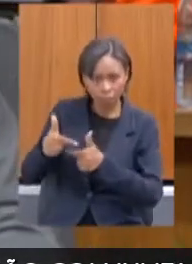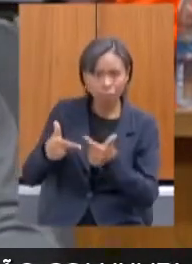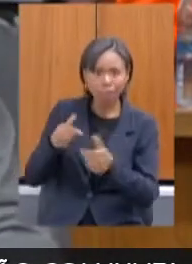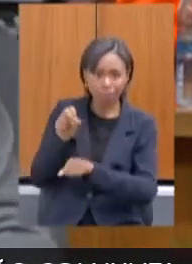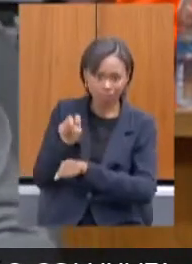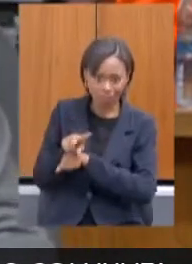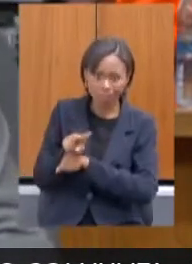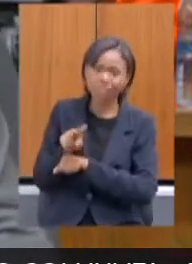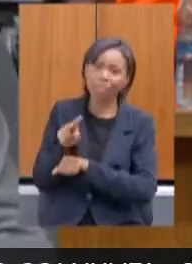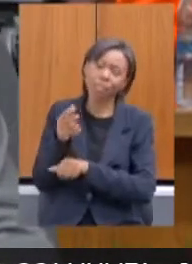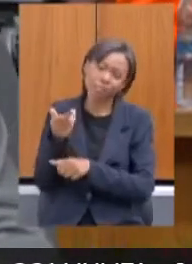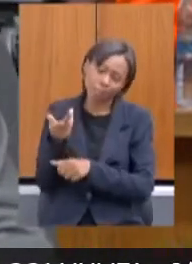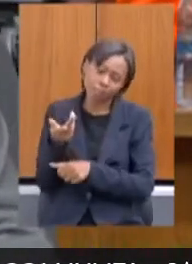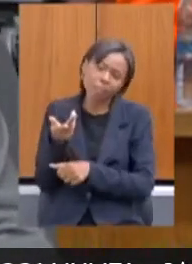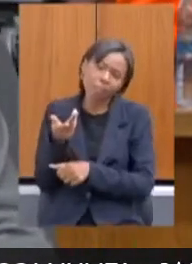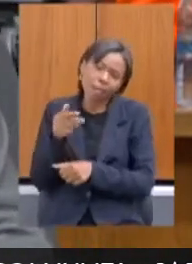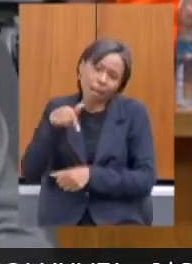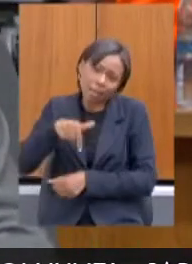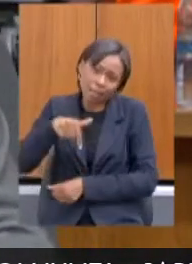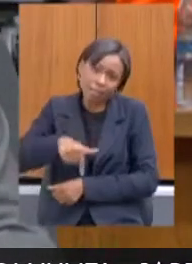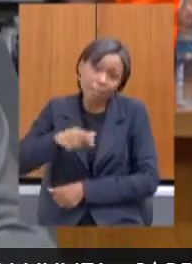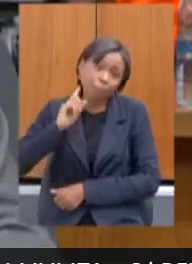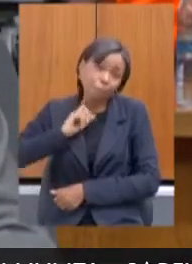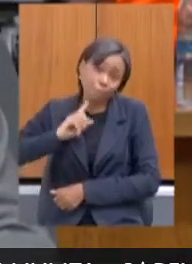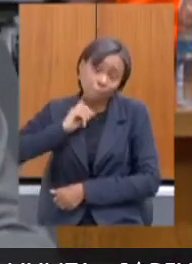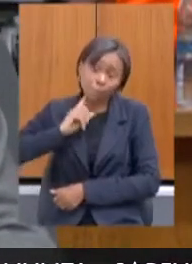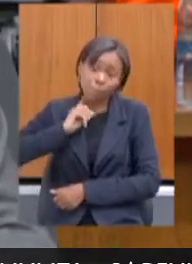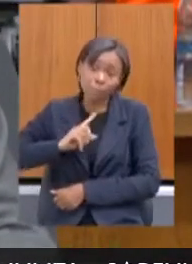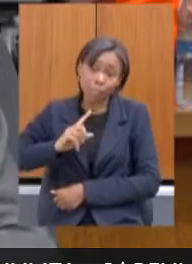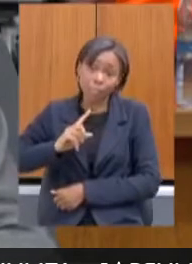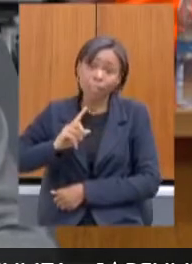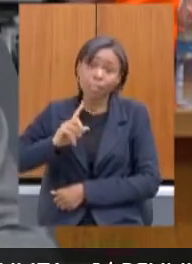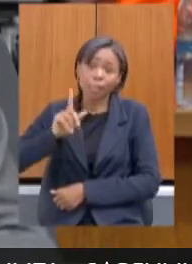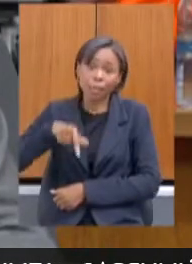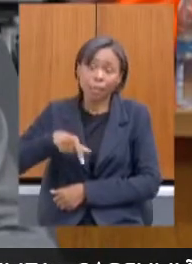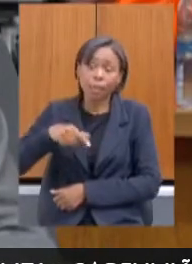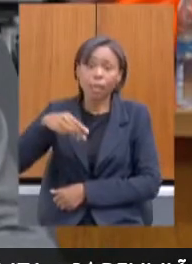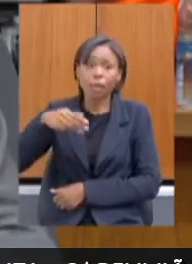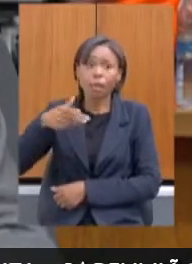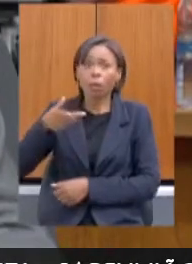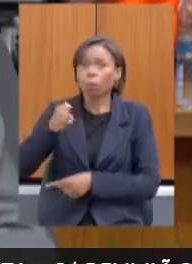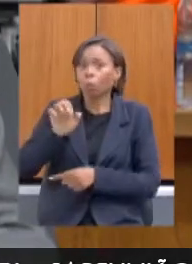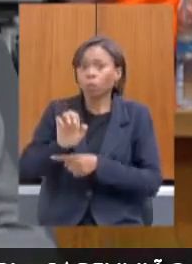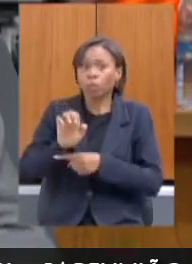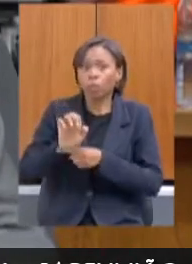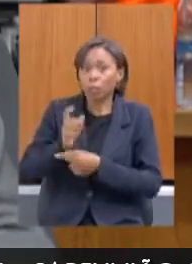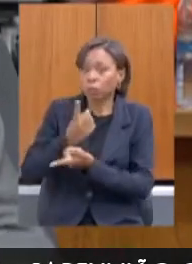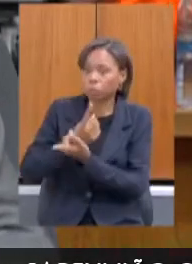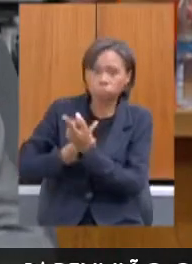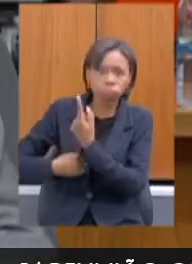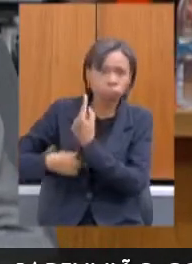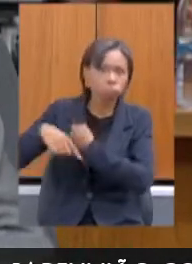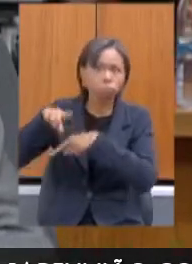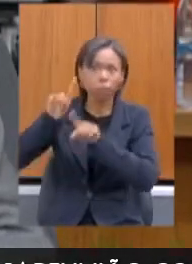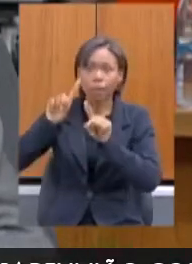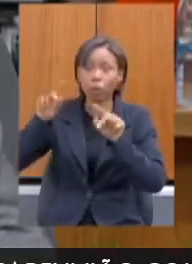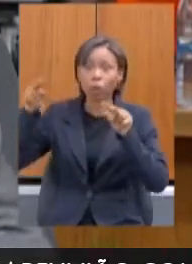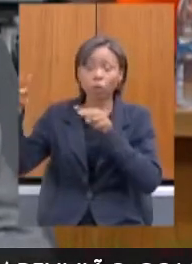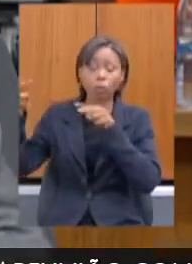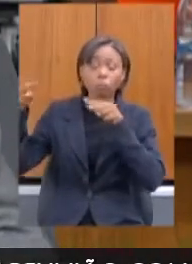há dúvidas, Minas Gerais tem tido um sucesso que pode ser visto,